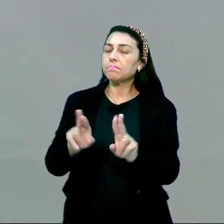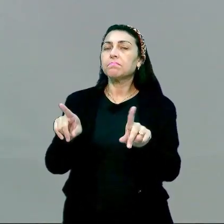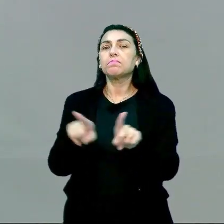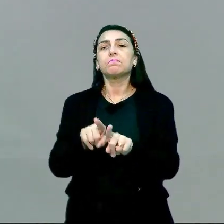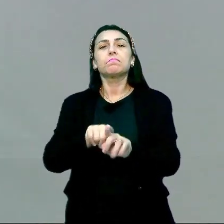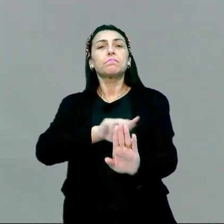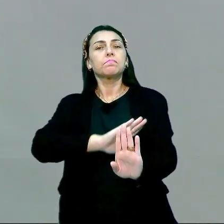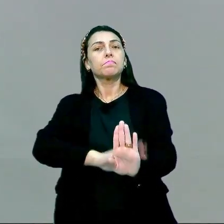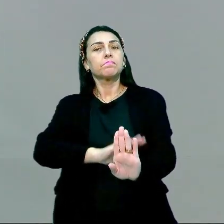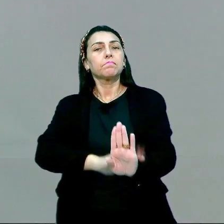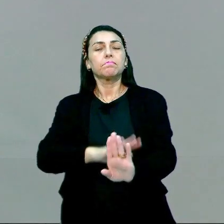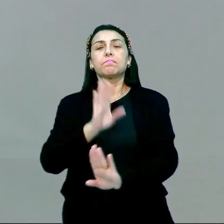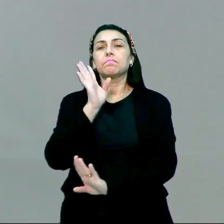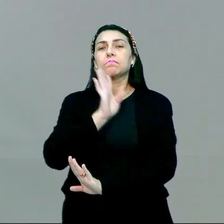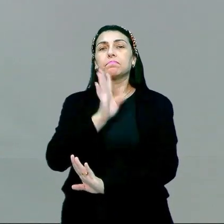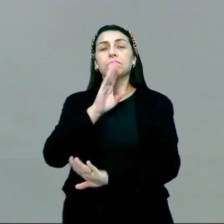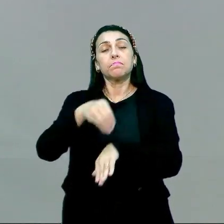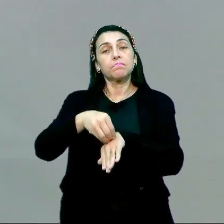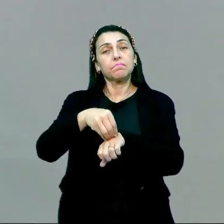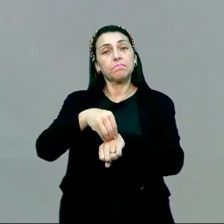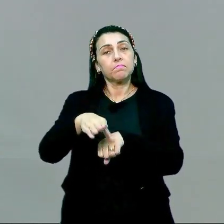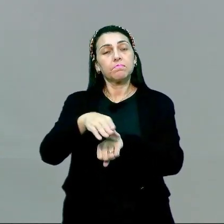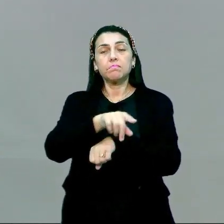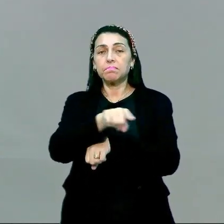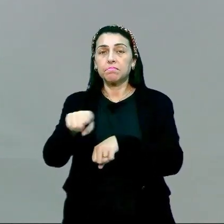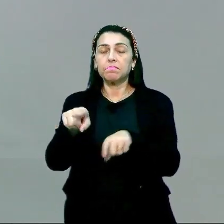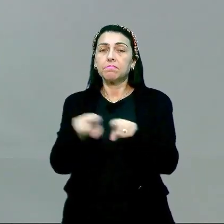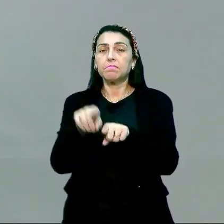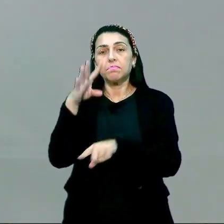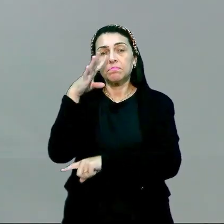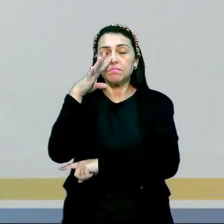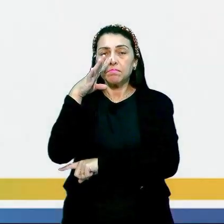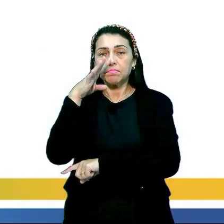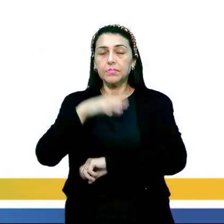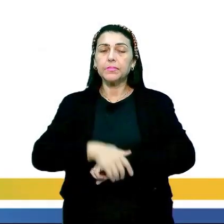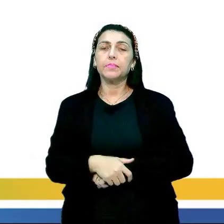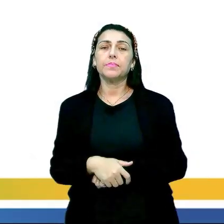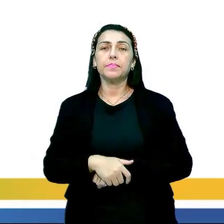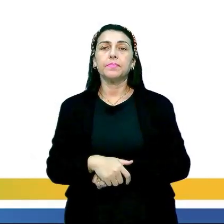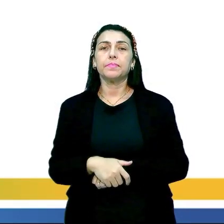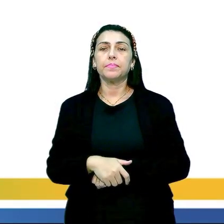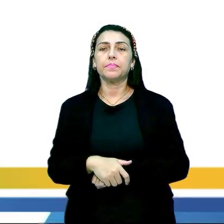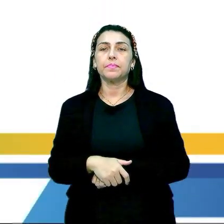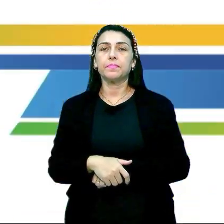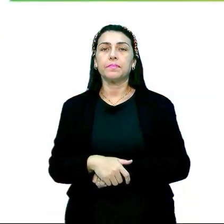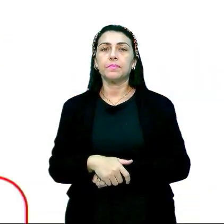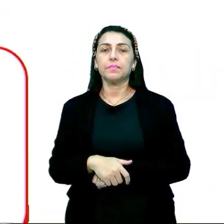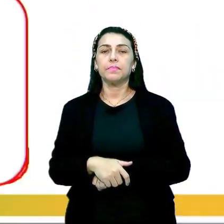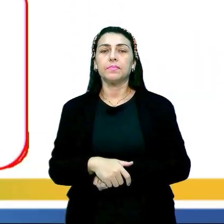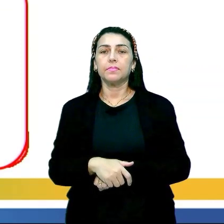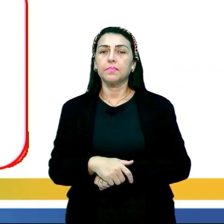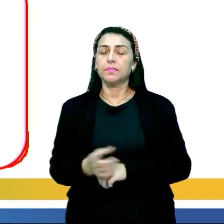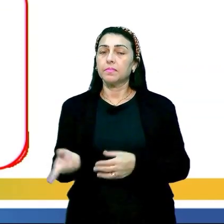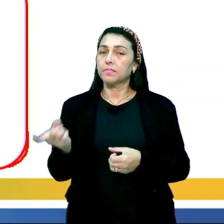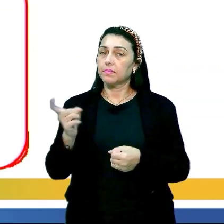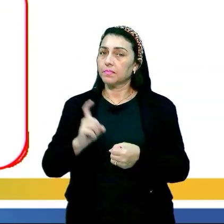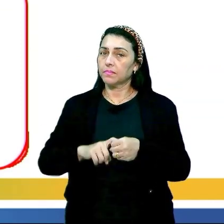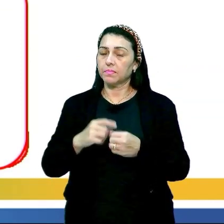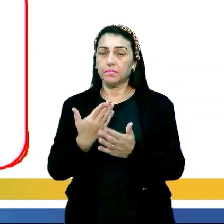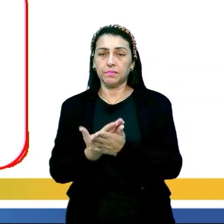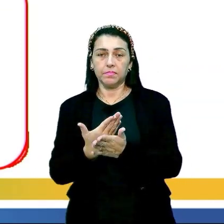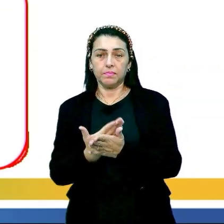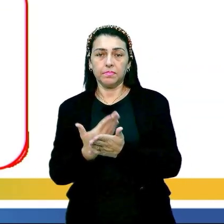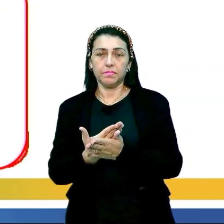tolerância. Então, é bem legal, fica a dica aí pra vocês também assistirem. Então, galera, voltando à nossa aula aqui,